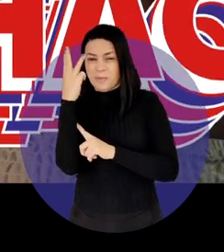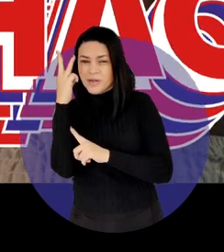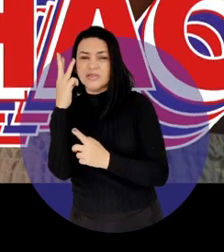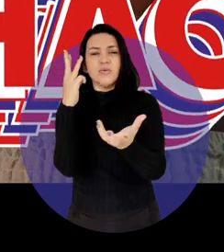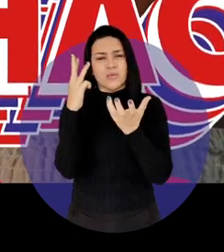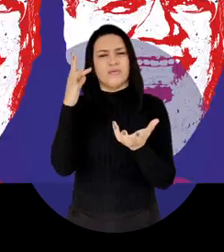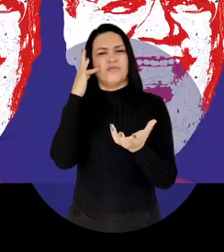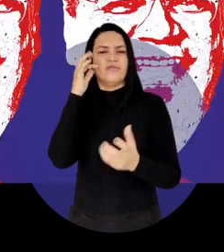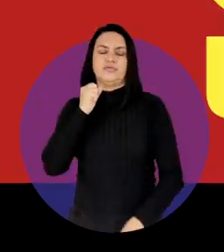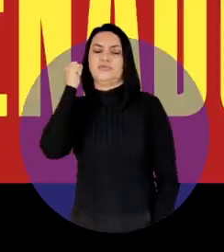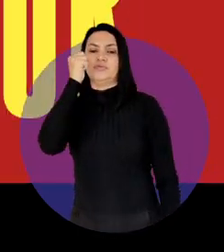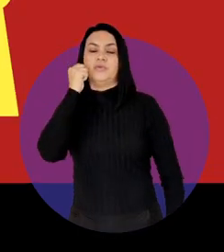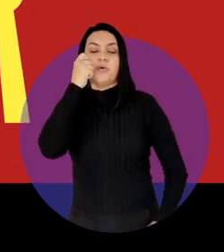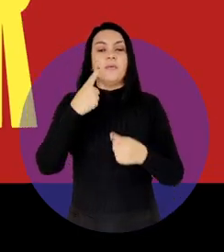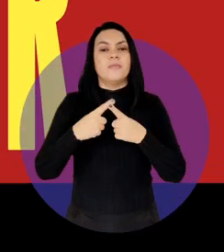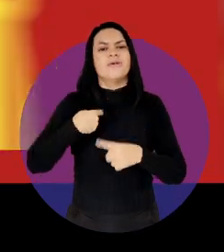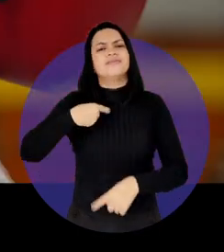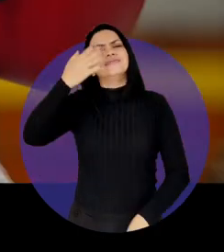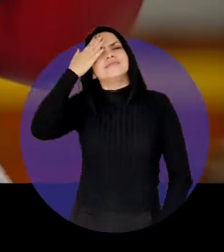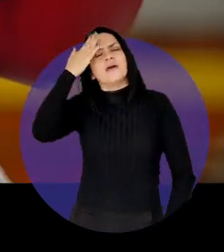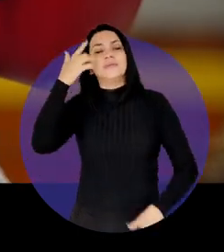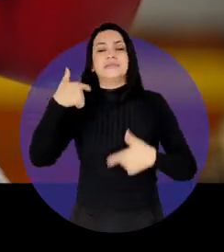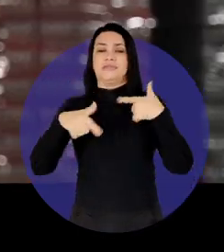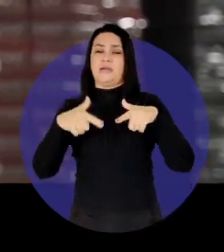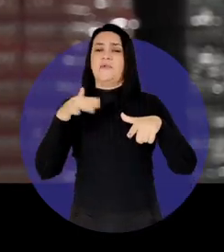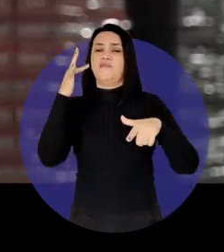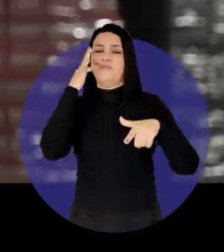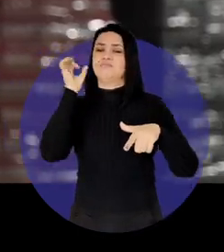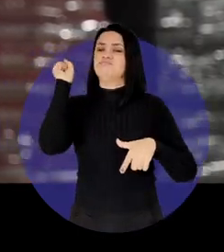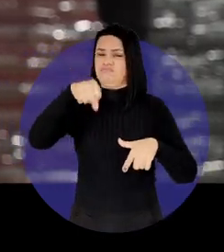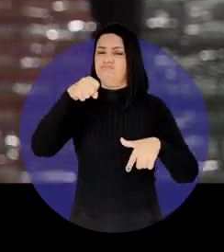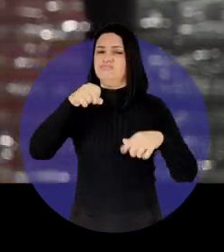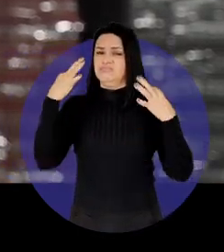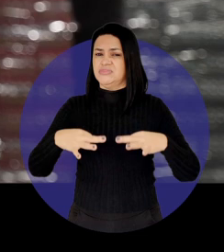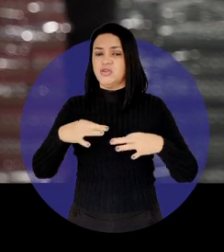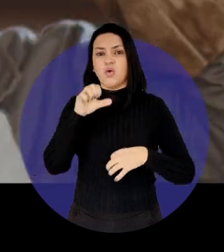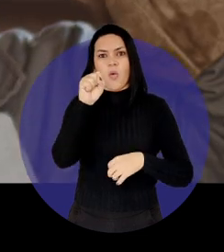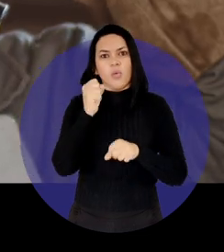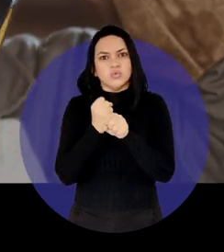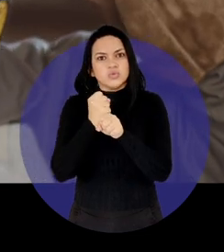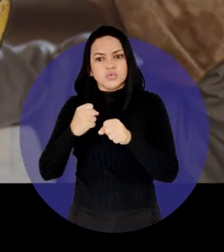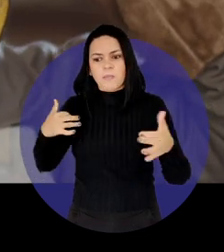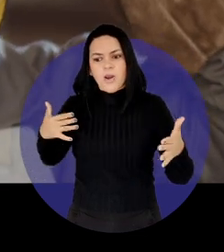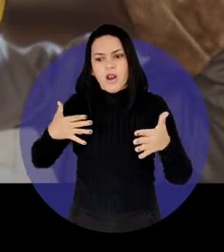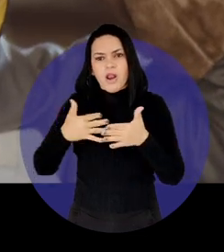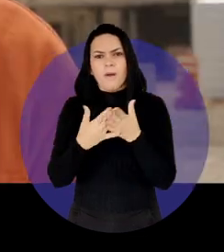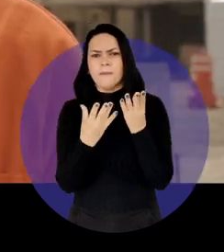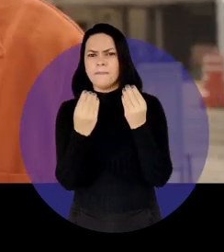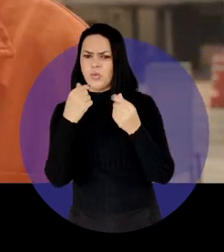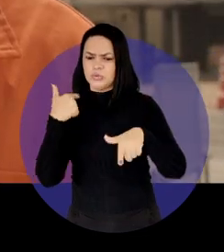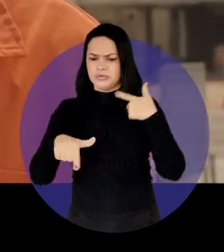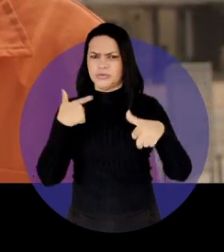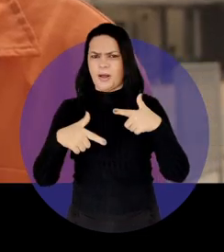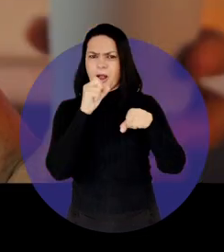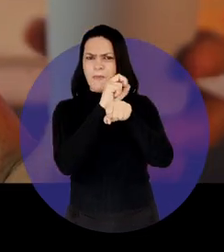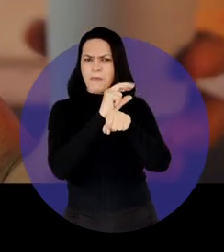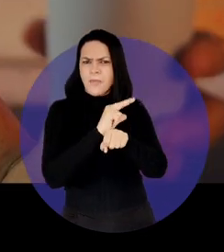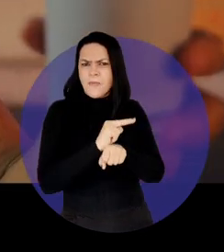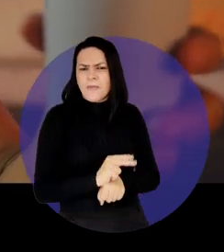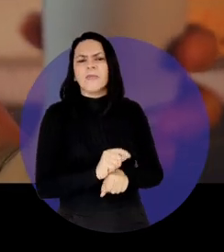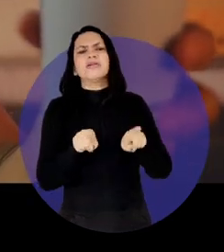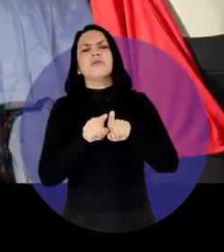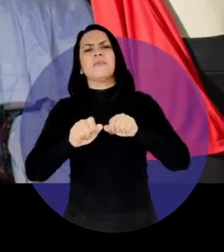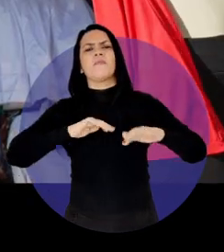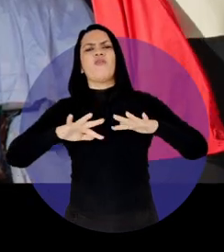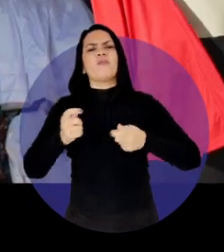O Maranhão quer Flávio Dino senador porque sabe que ele trabalha de verdade. Em oito anos, foram muitas obras que geraram muitos